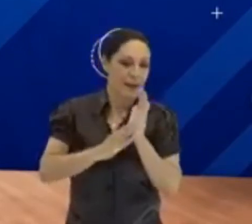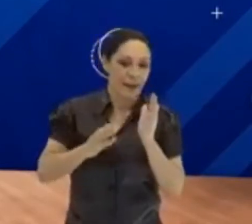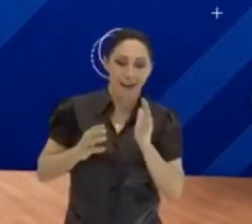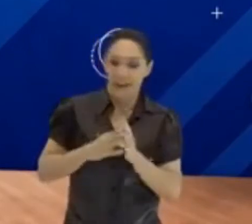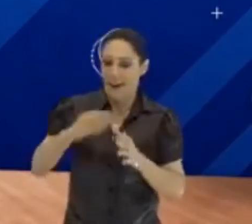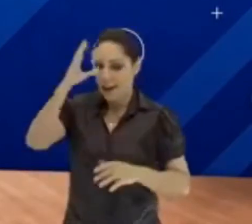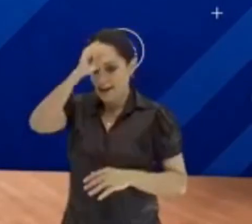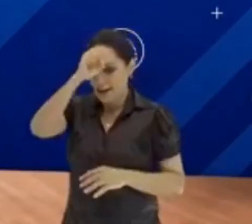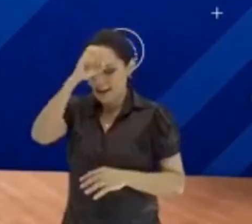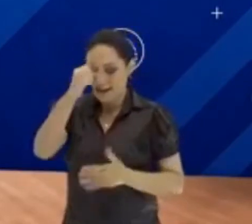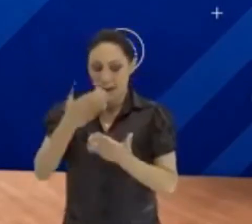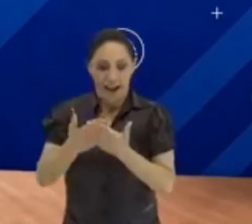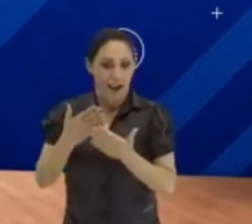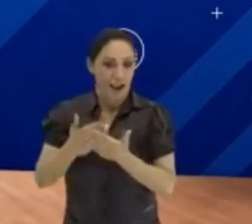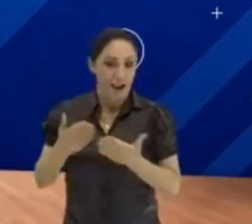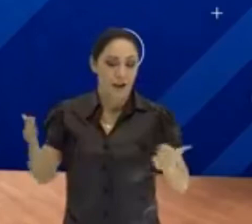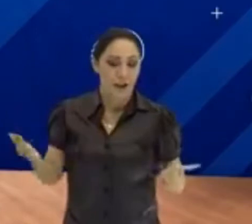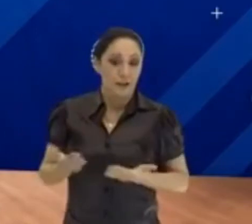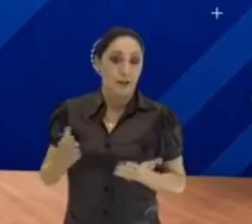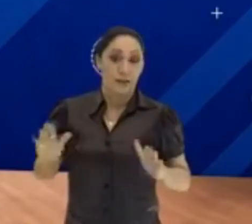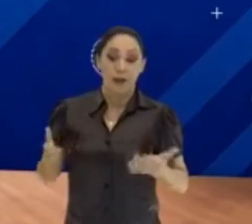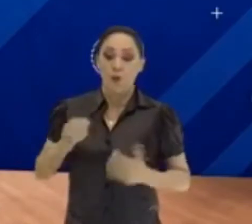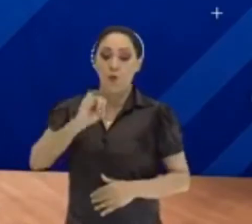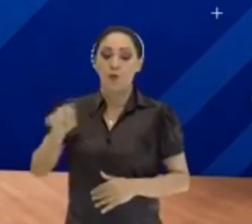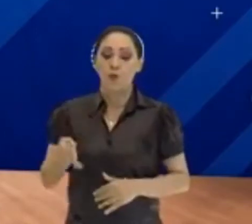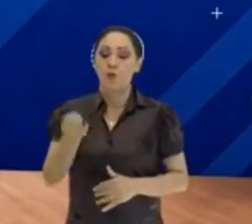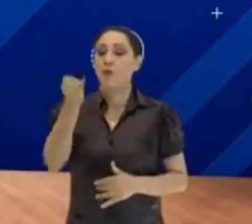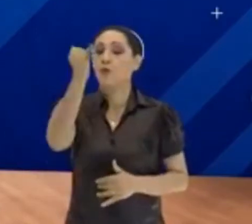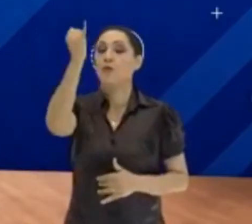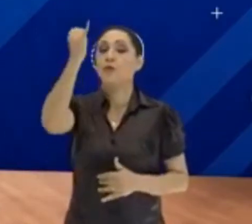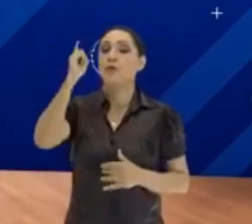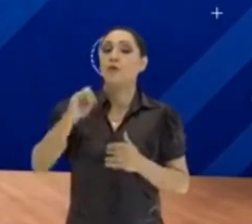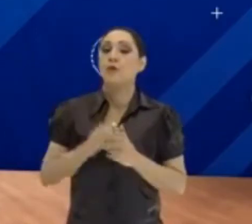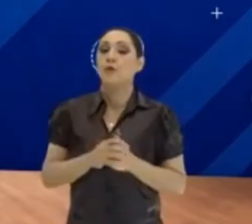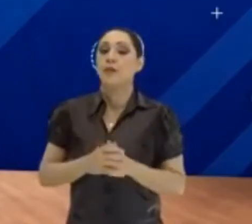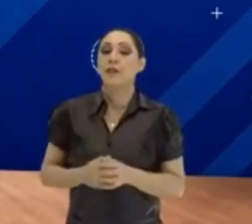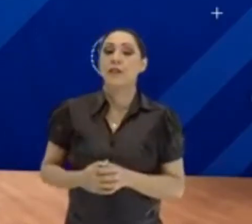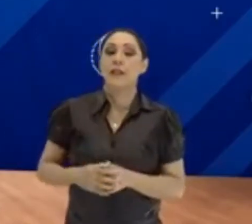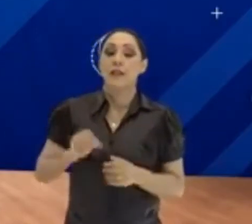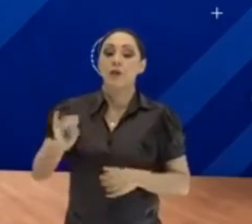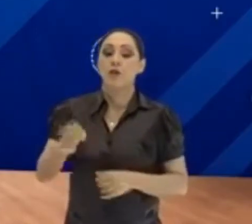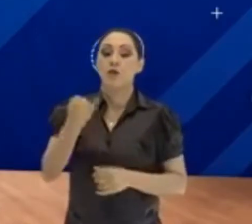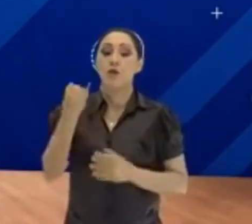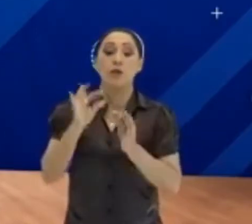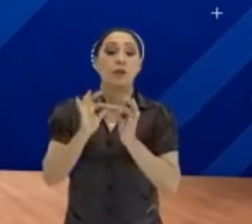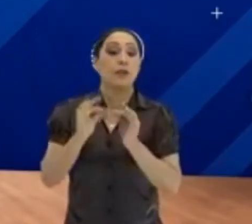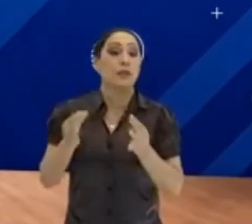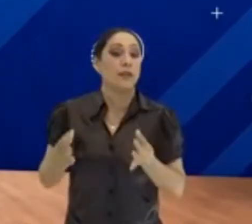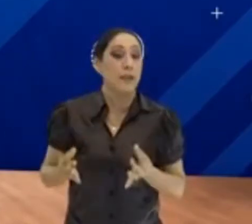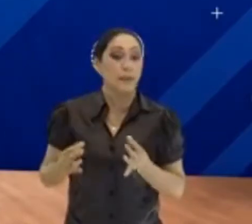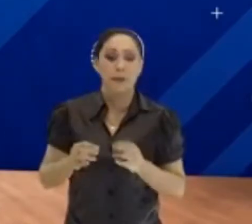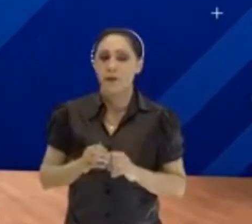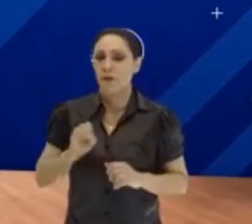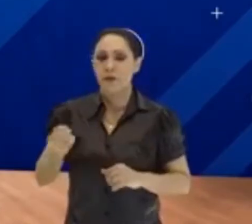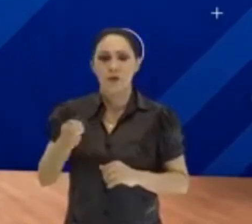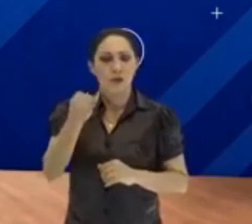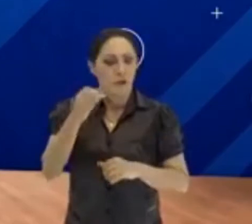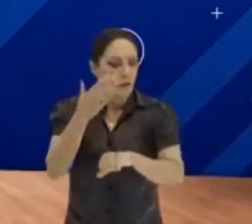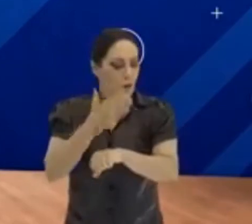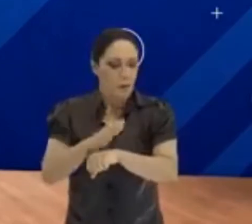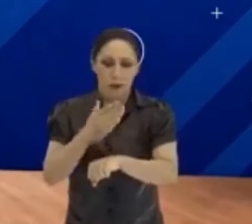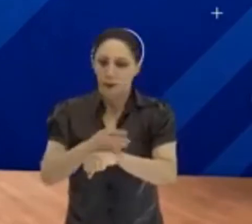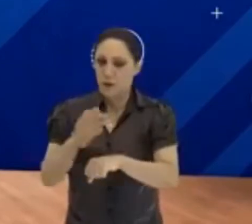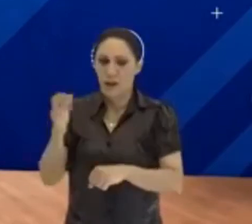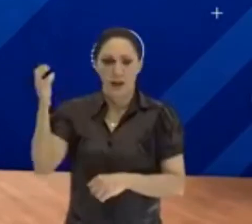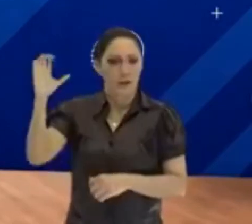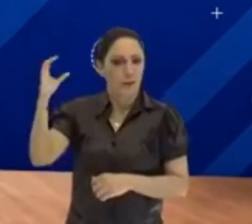seguinte, te liga, os juros que nós vamos aprender hoje, estuda hoje, se chama juros simples. É os juros que não é praticado no mercado,